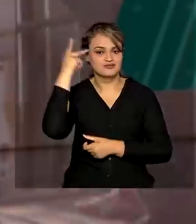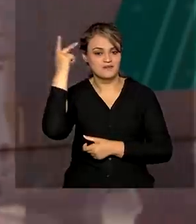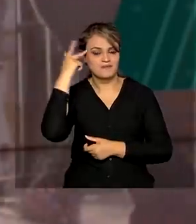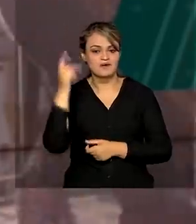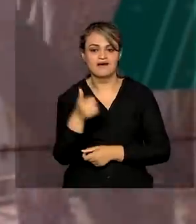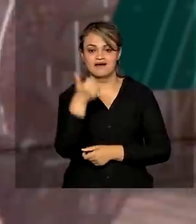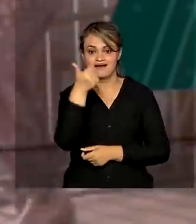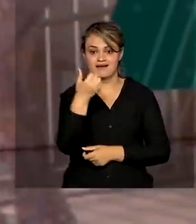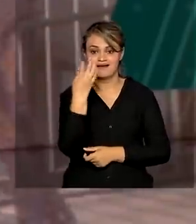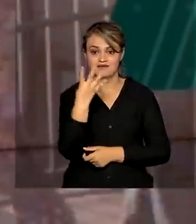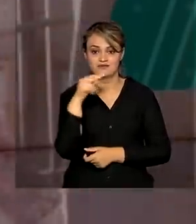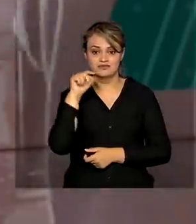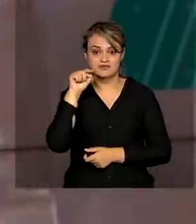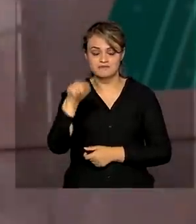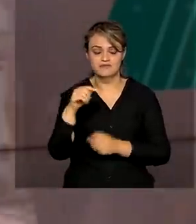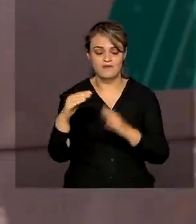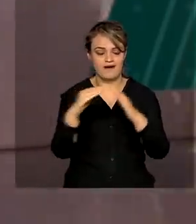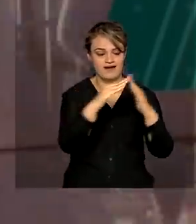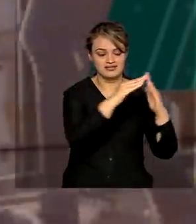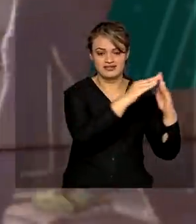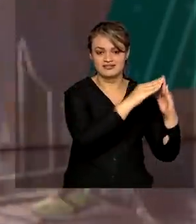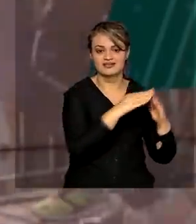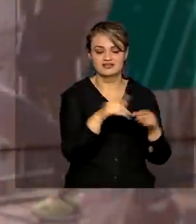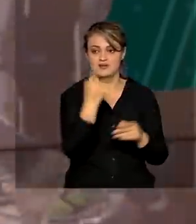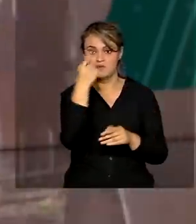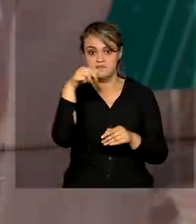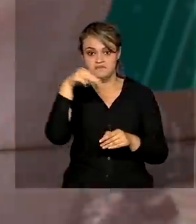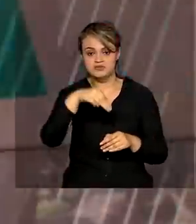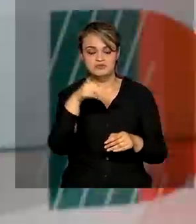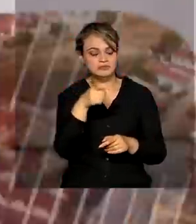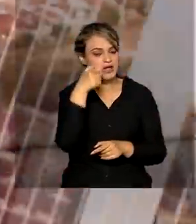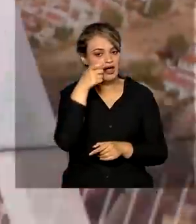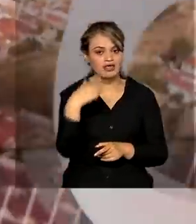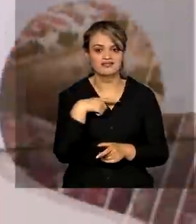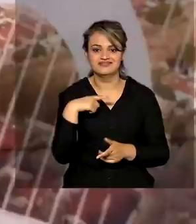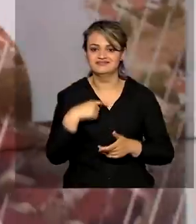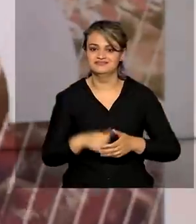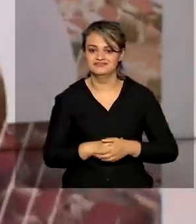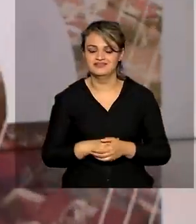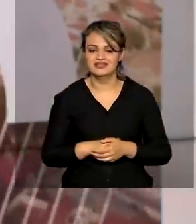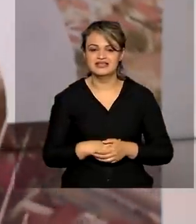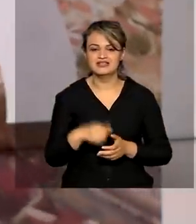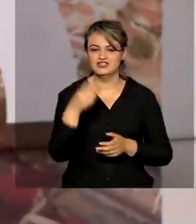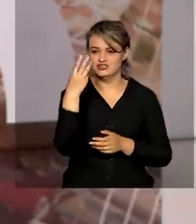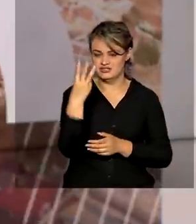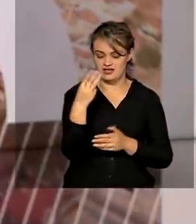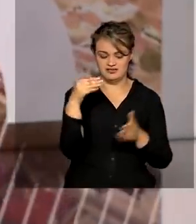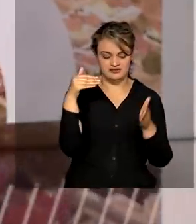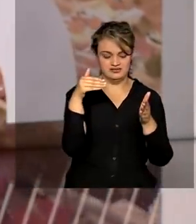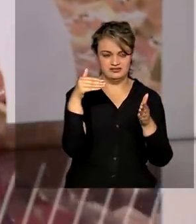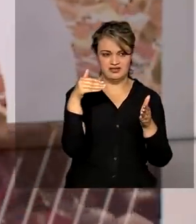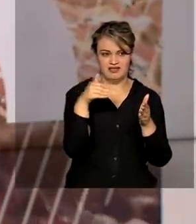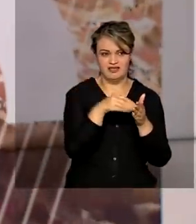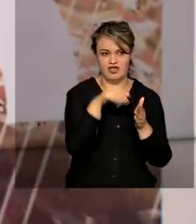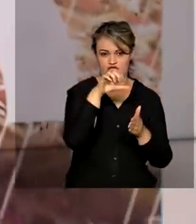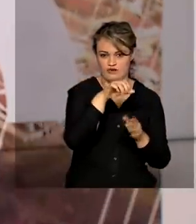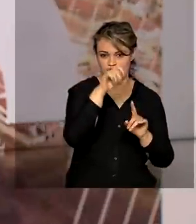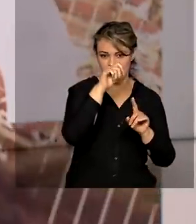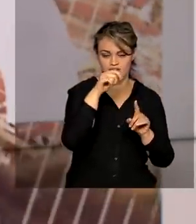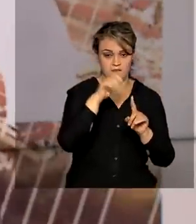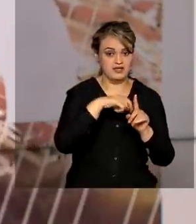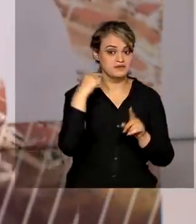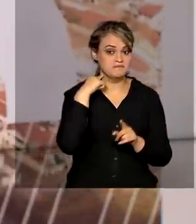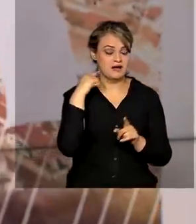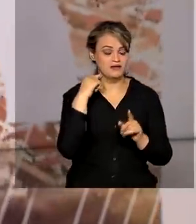14.095 domicílios por minuto. O resultado, medido na semana de 3 a 9 de maio, representou ainda um